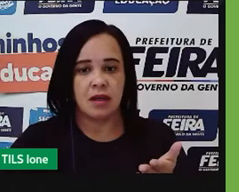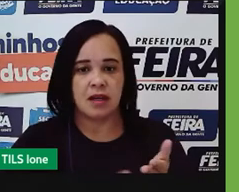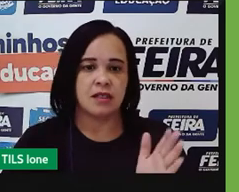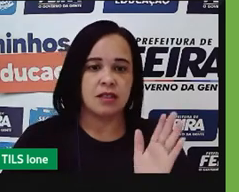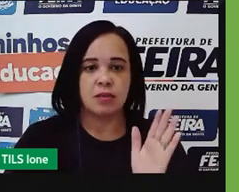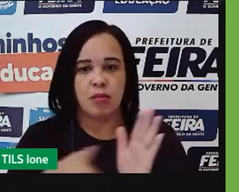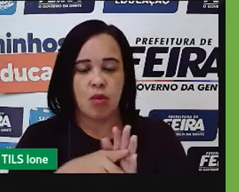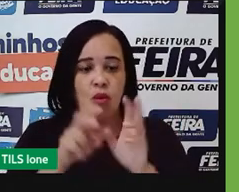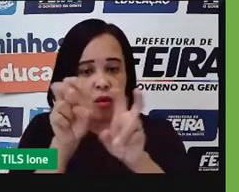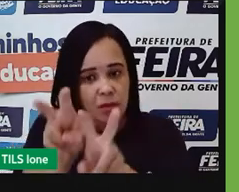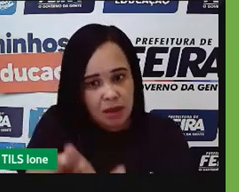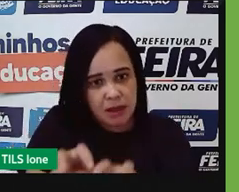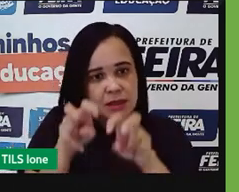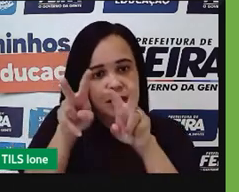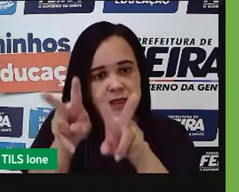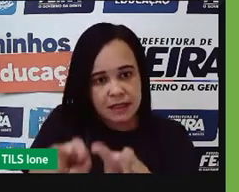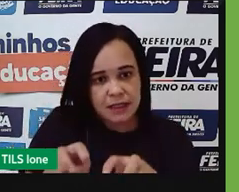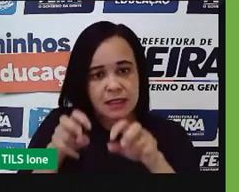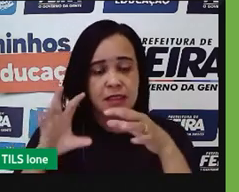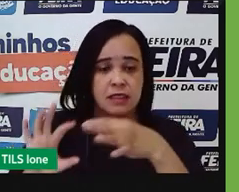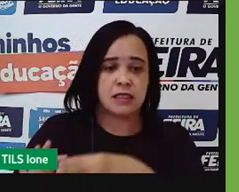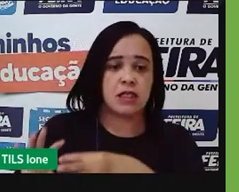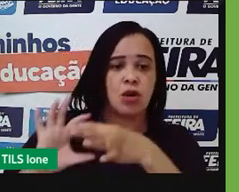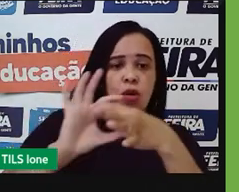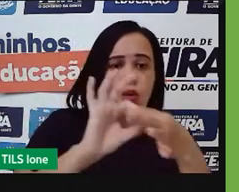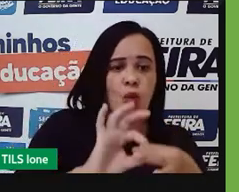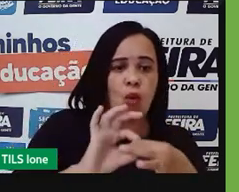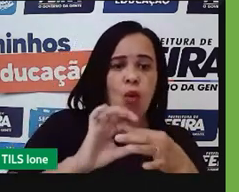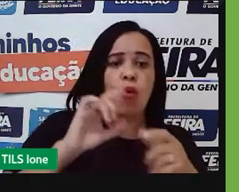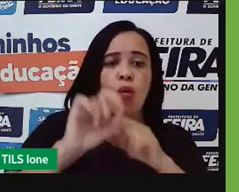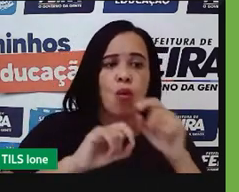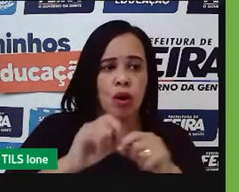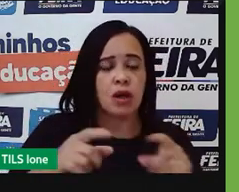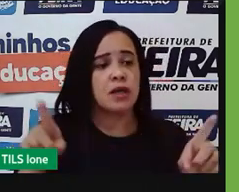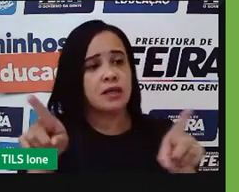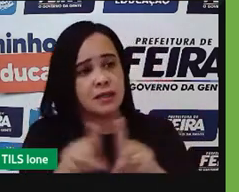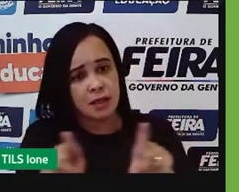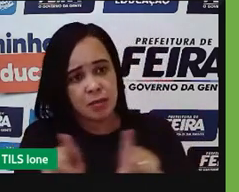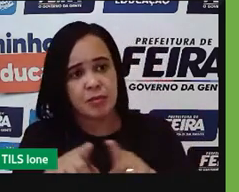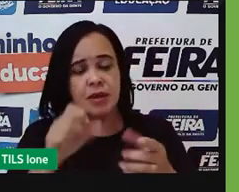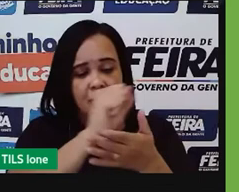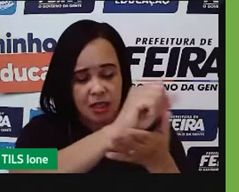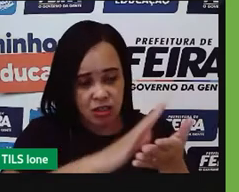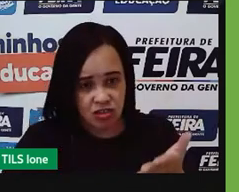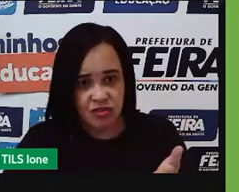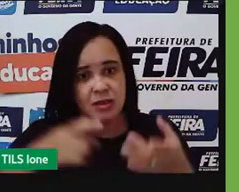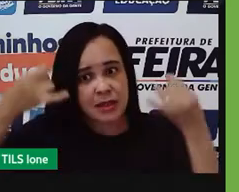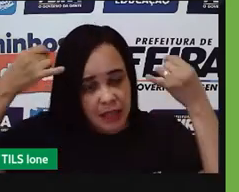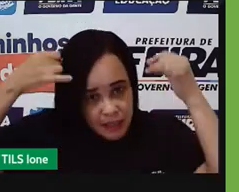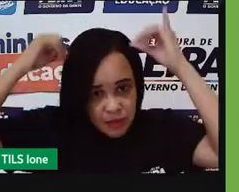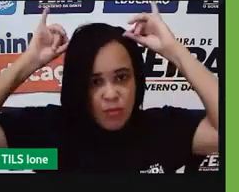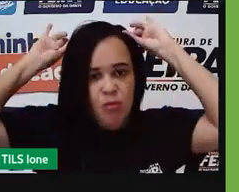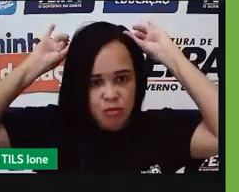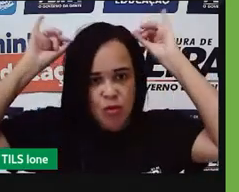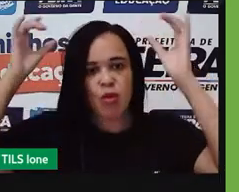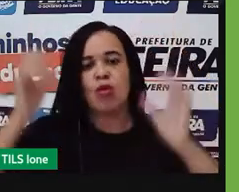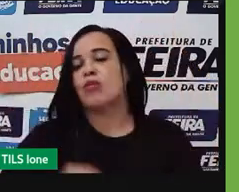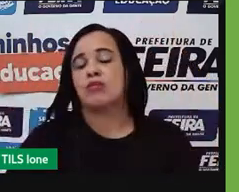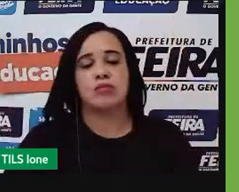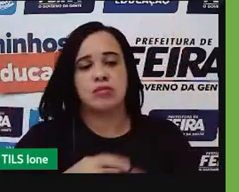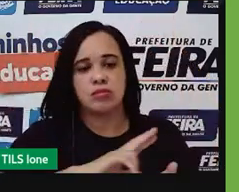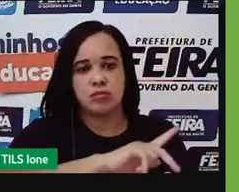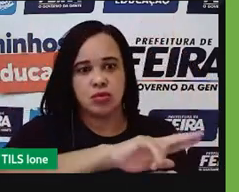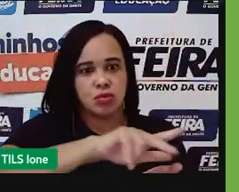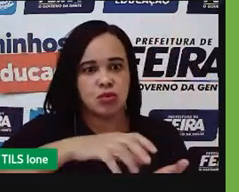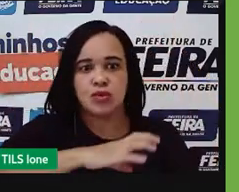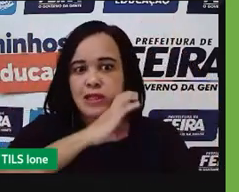agricultura, relacionado com as atividades da pecuária, que é a criação de animais, seja, o plantio e a criação de animais, então,